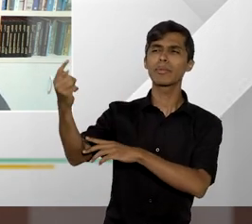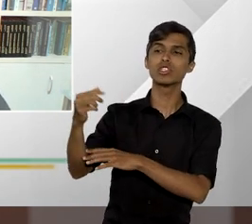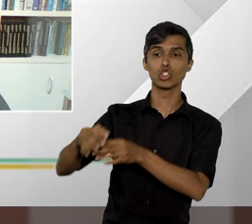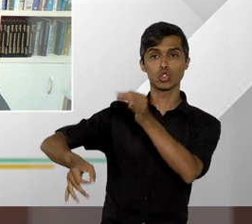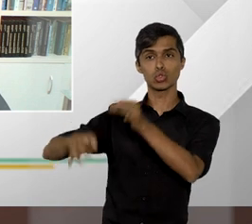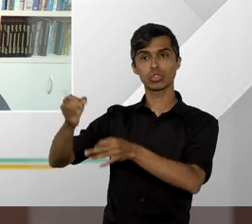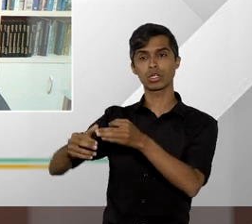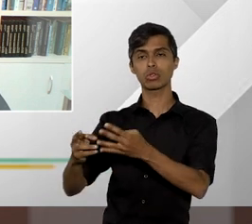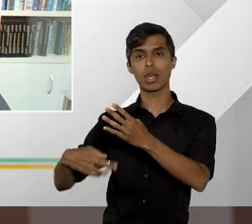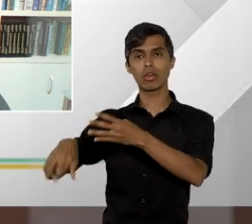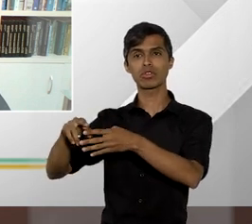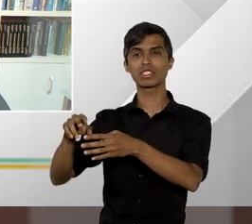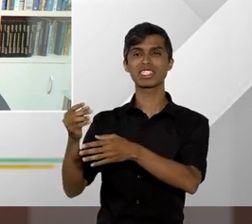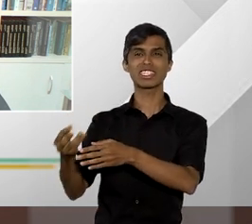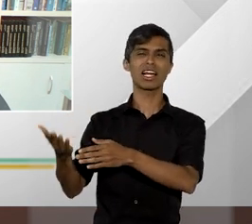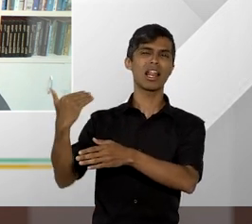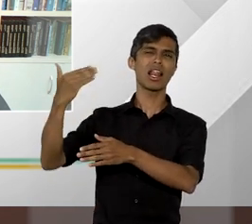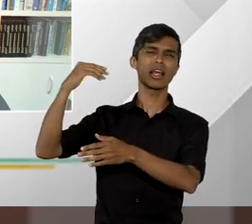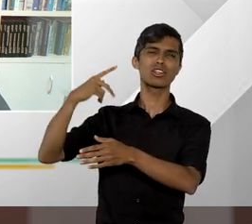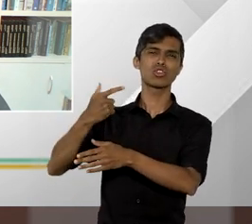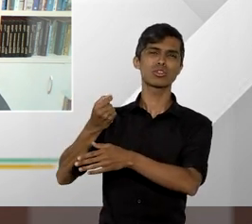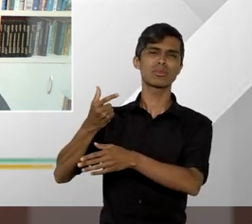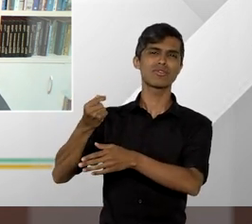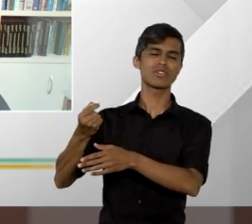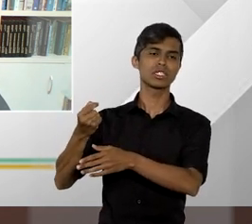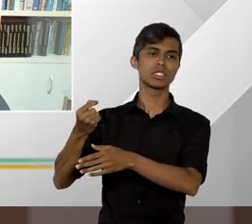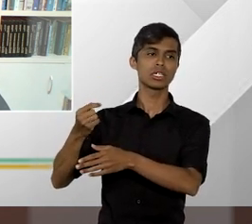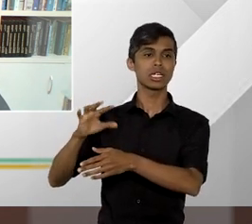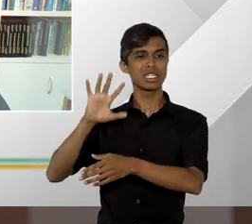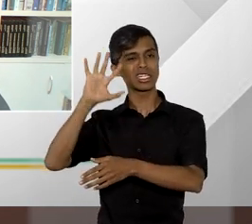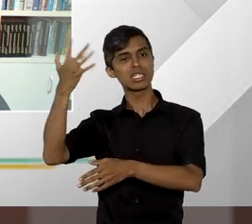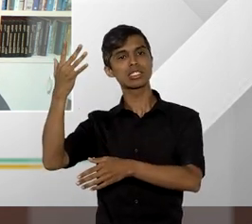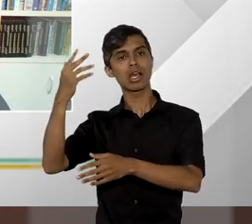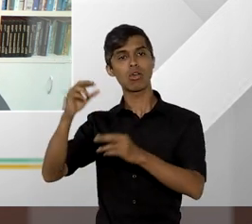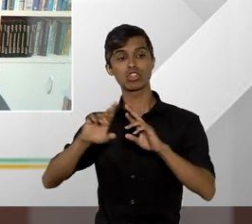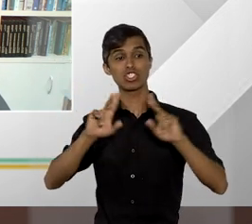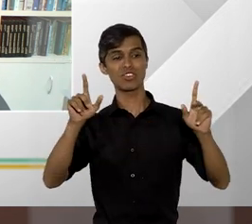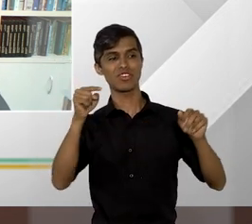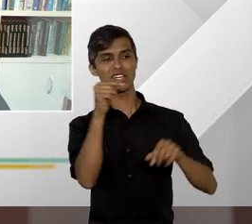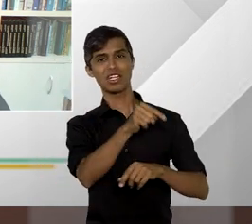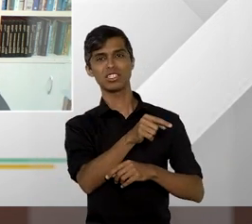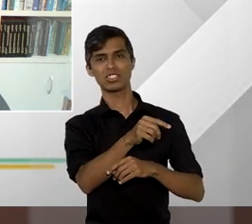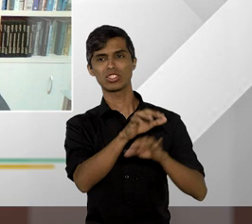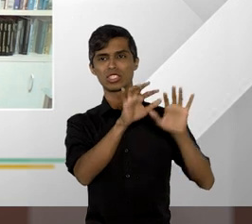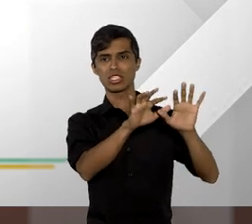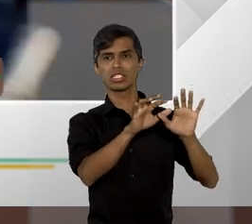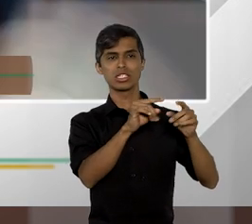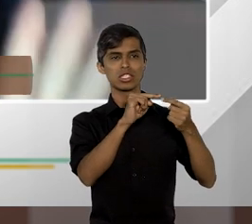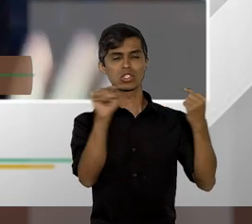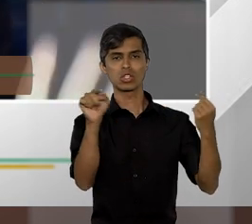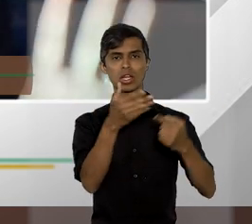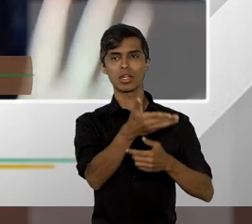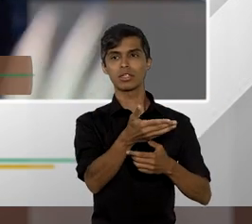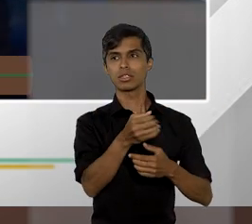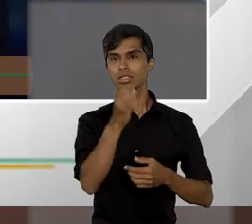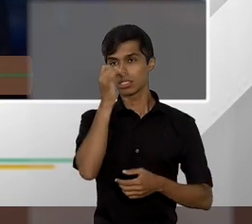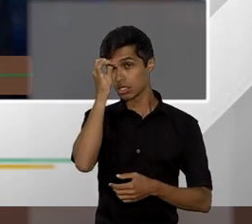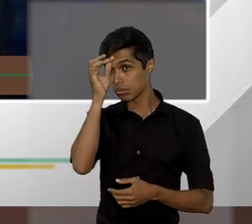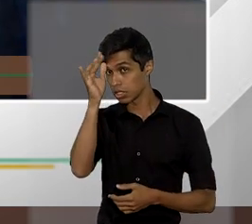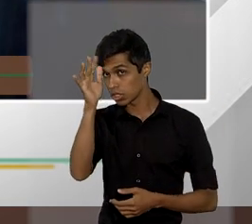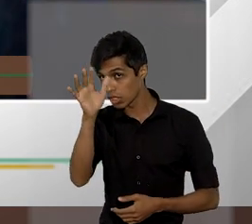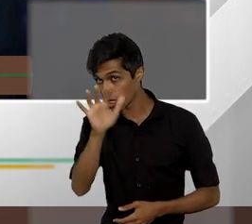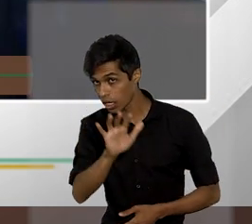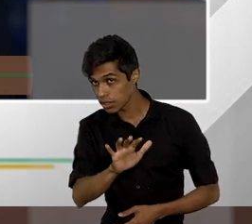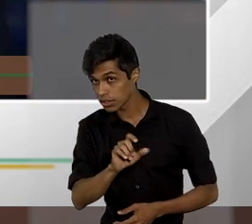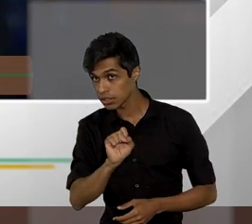que está lá desde 2020 e será dada uma decisão distinta não aplicando aquele isso imaginando